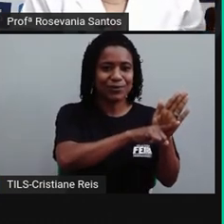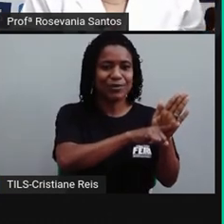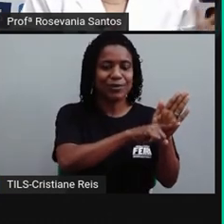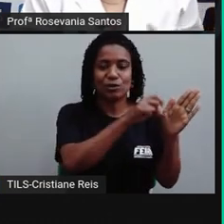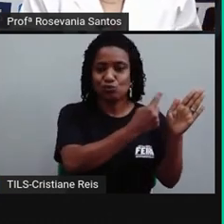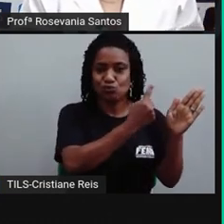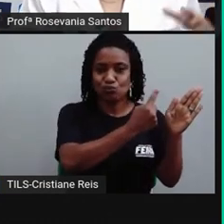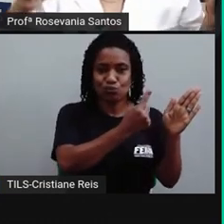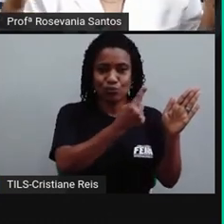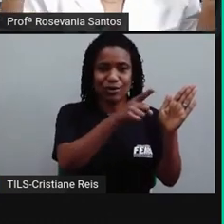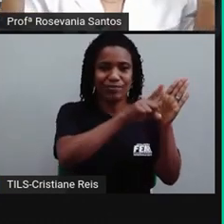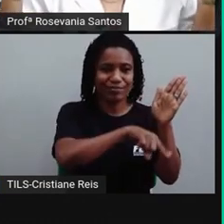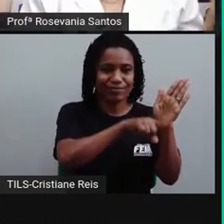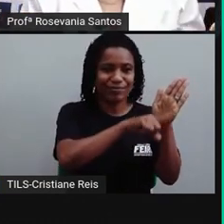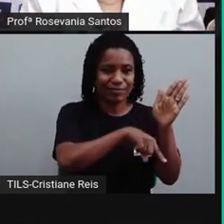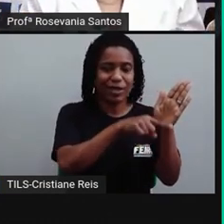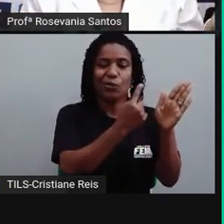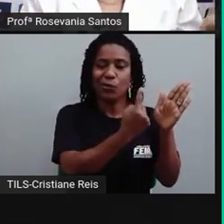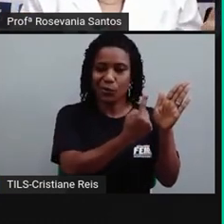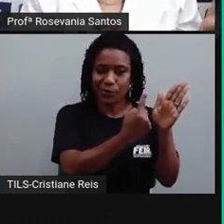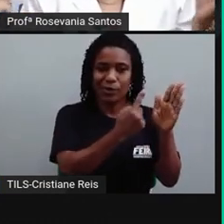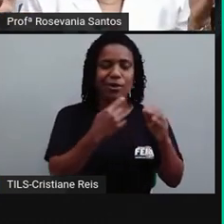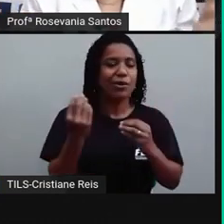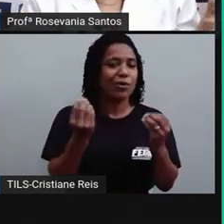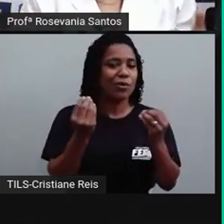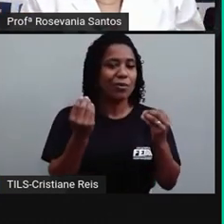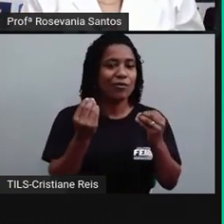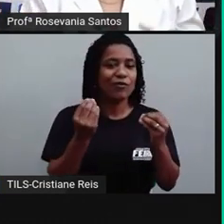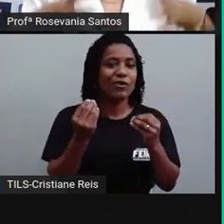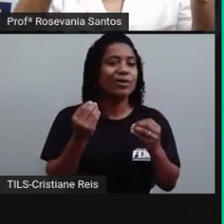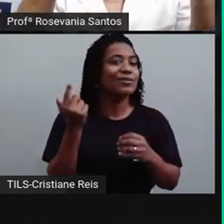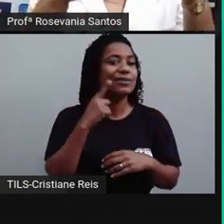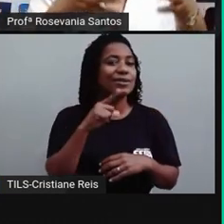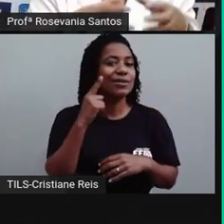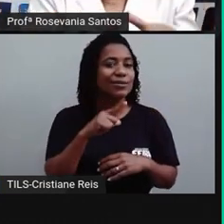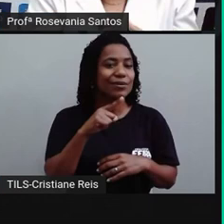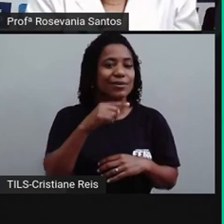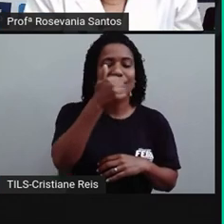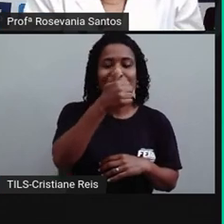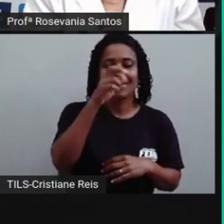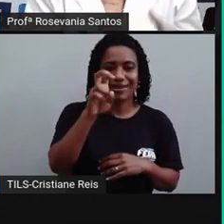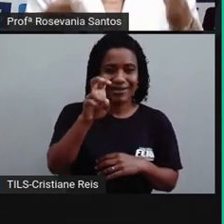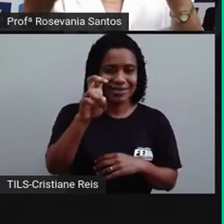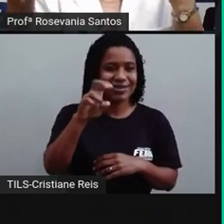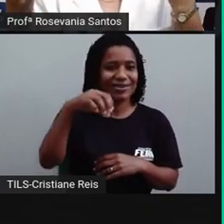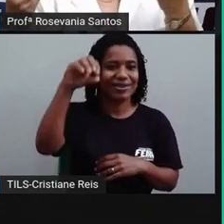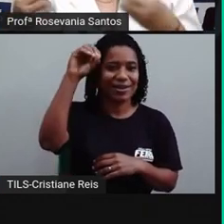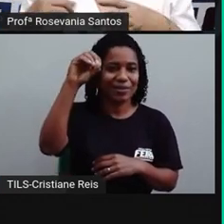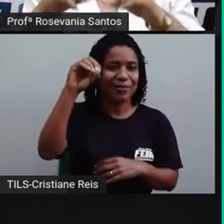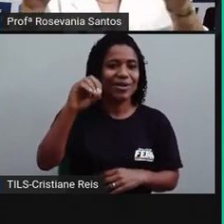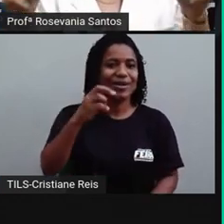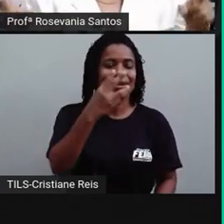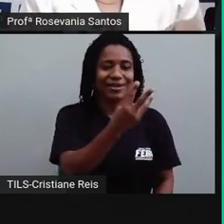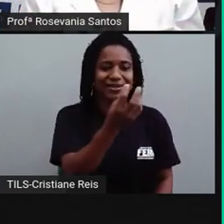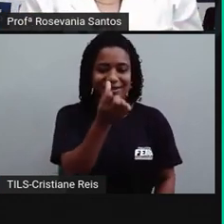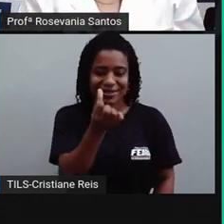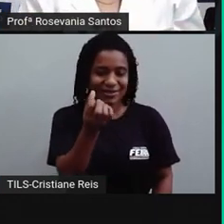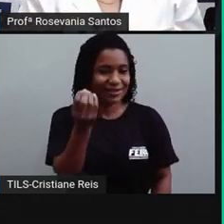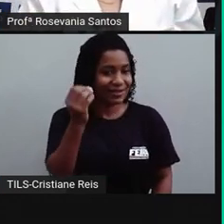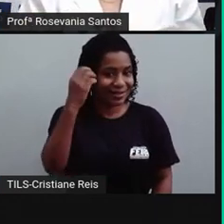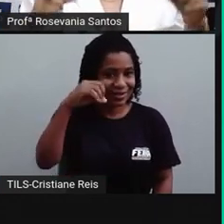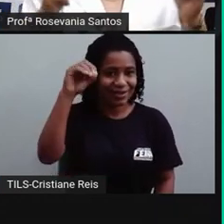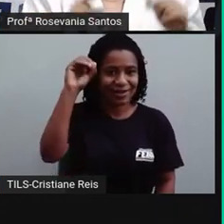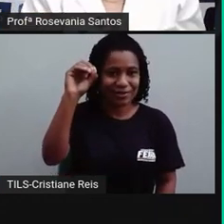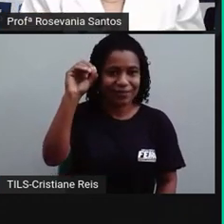um em uma hora. Então, como é que a gente chegou a essa quantidade de 15 graus? 365 graus, que é a circunferência da